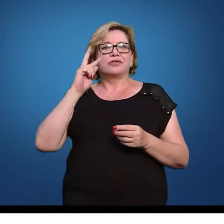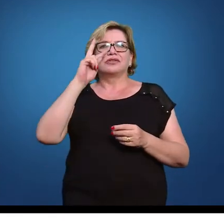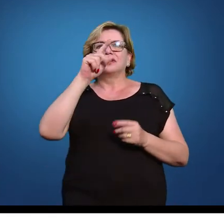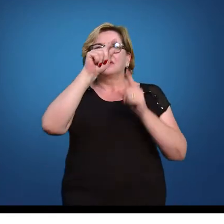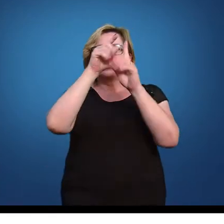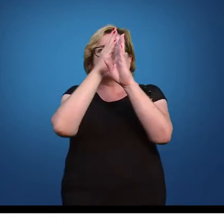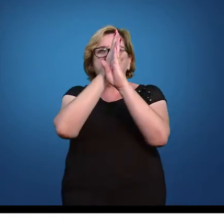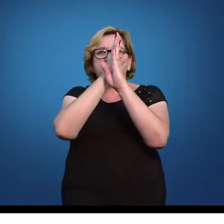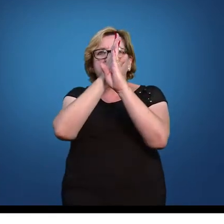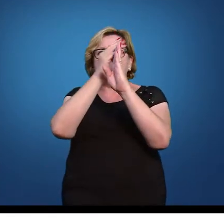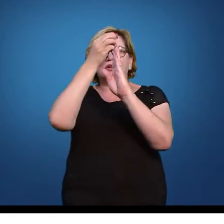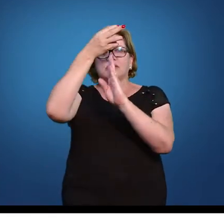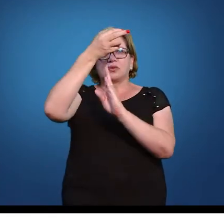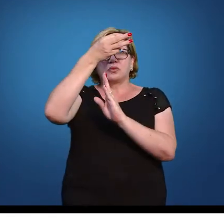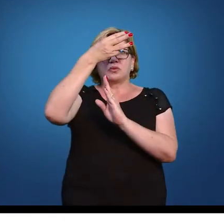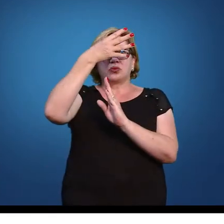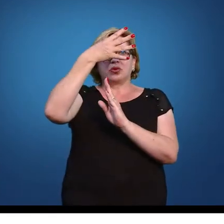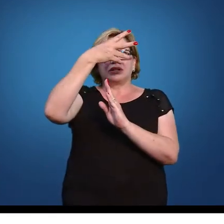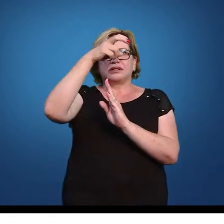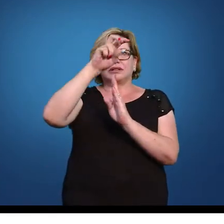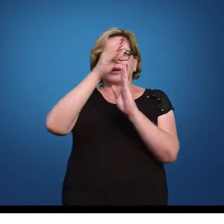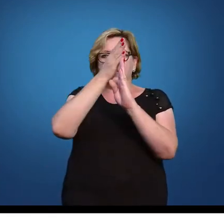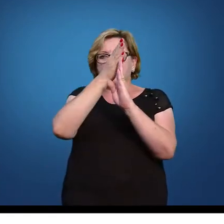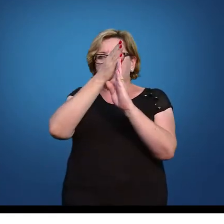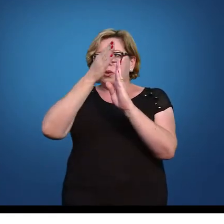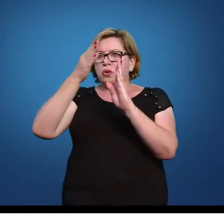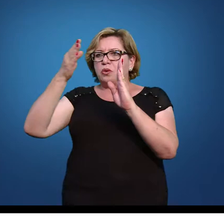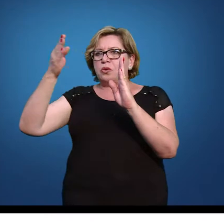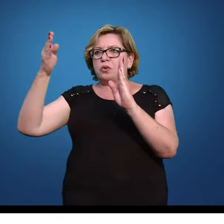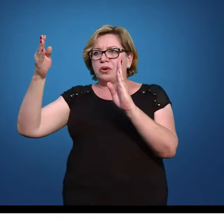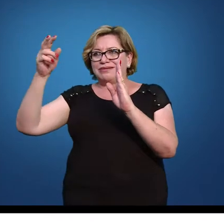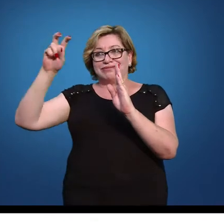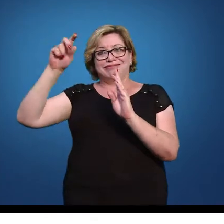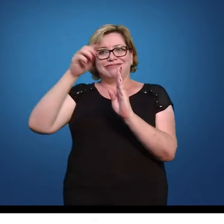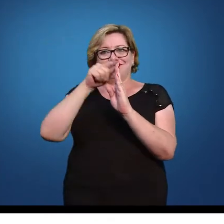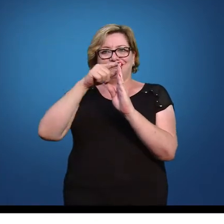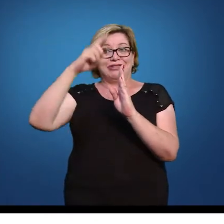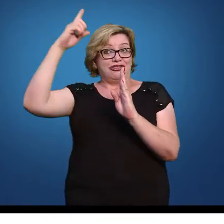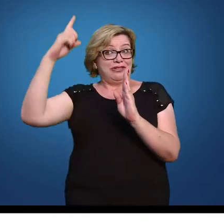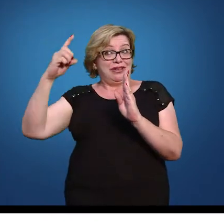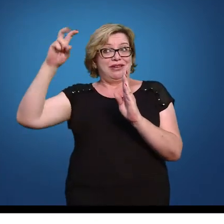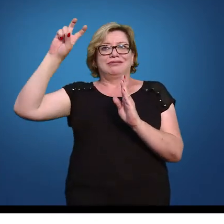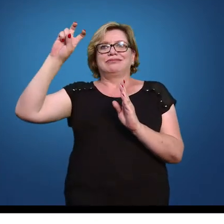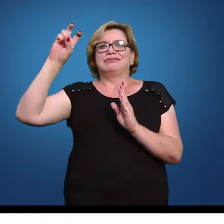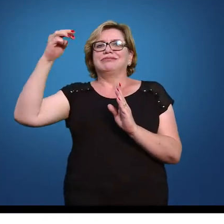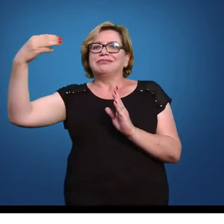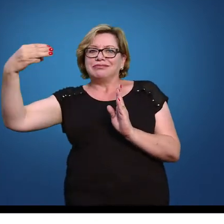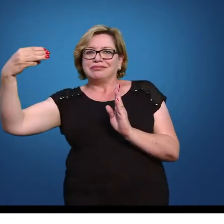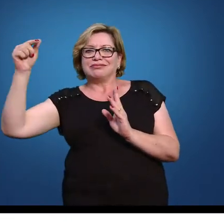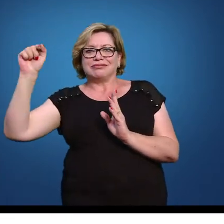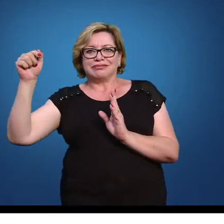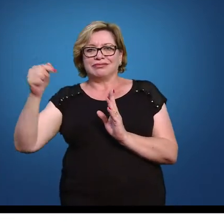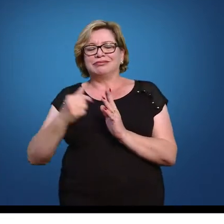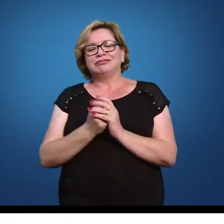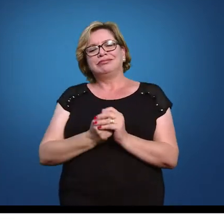curva, se a média aqui é 45, logicamente 53 tem que estar para lado direito.